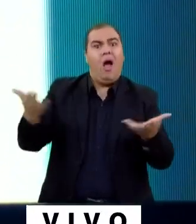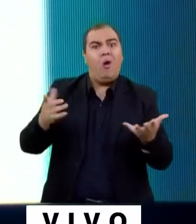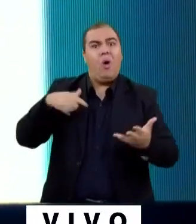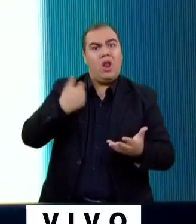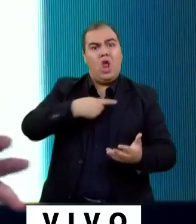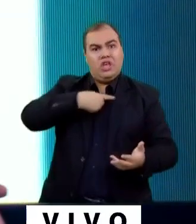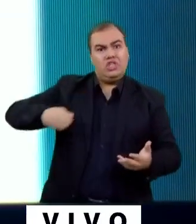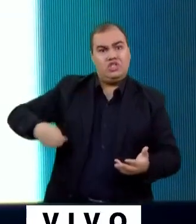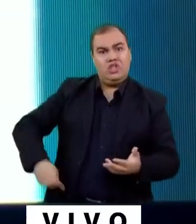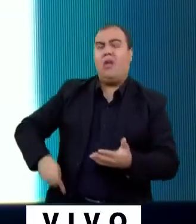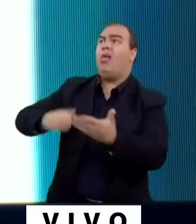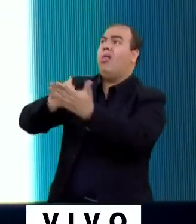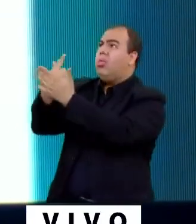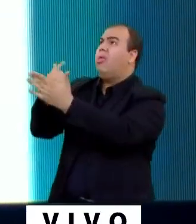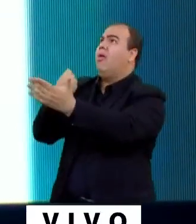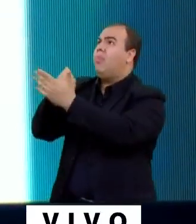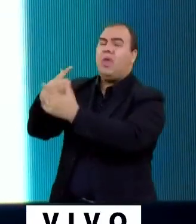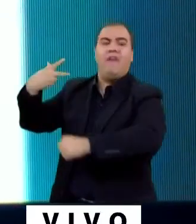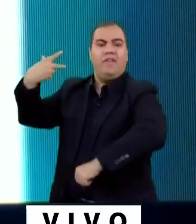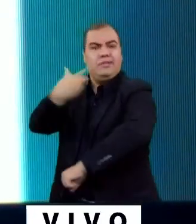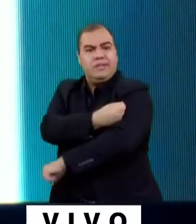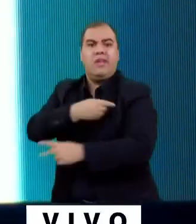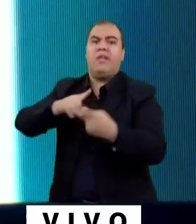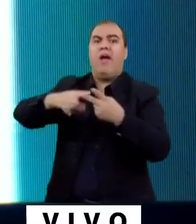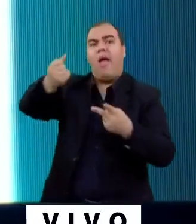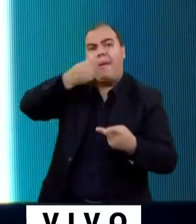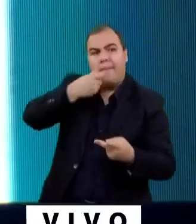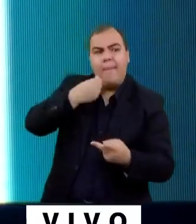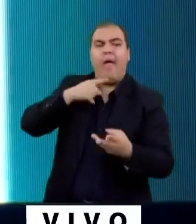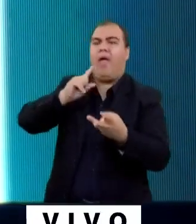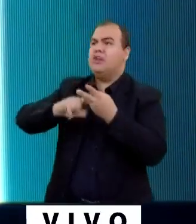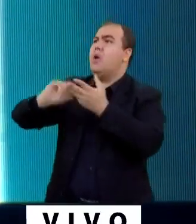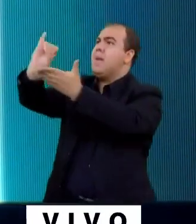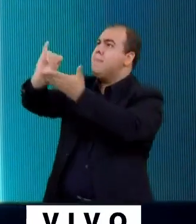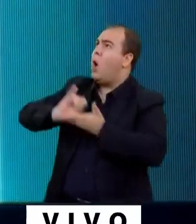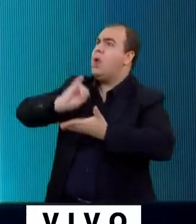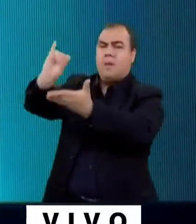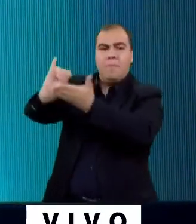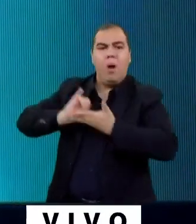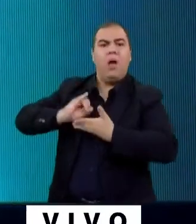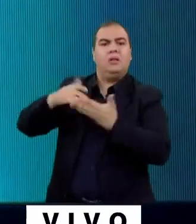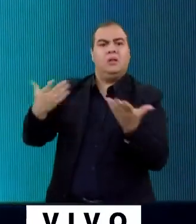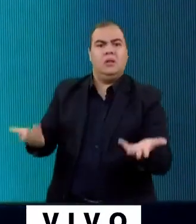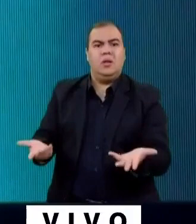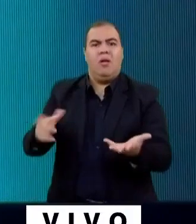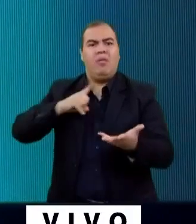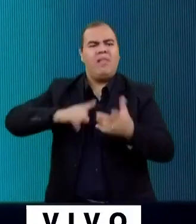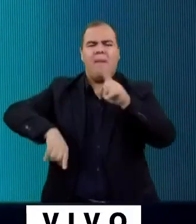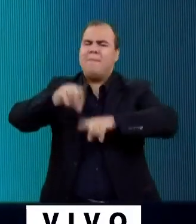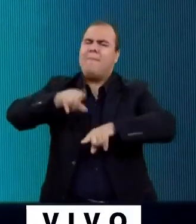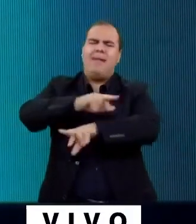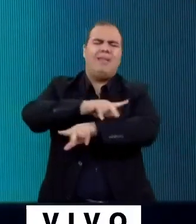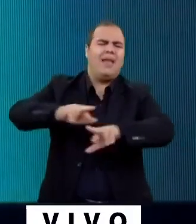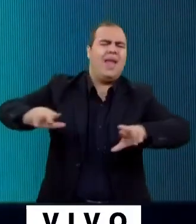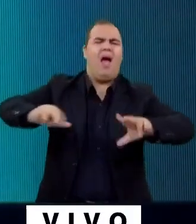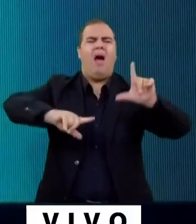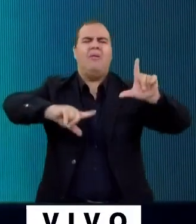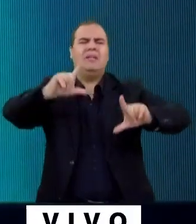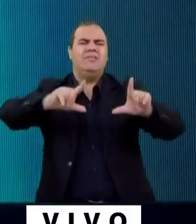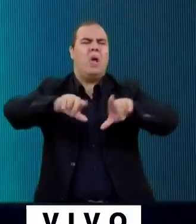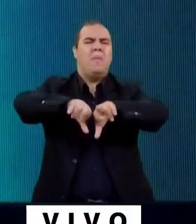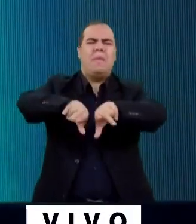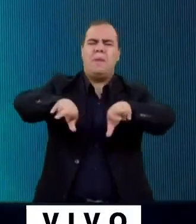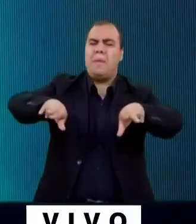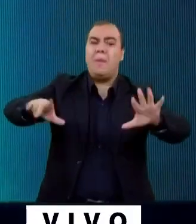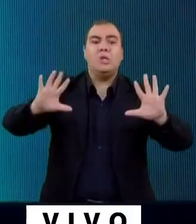que é manufaturado do estrangeiro. Vacina, remédio, prótese, cama de hospital, meio de diagnóstico médio, toda a letra elétrica, tudo é importado do estrangeiro.